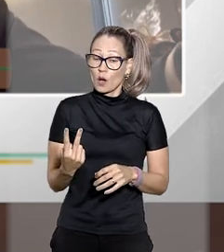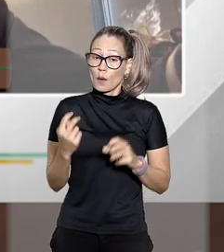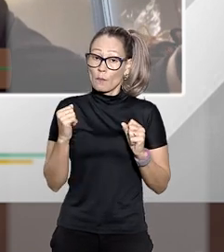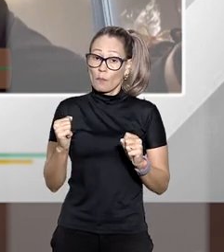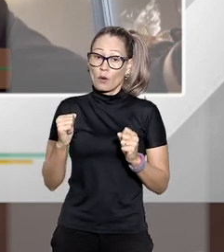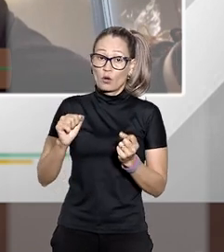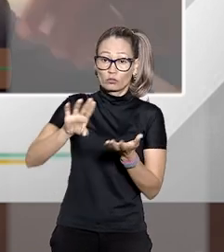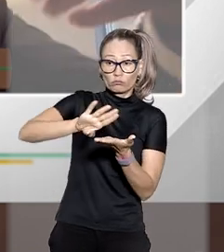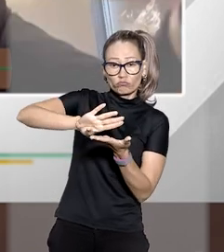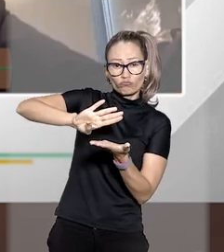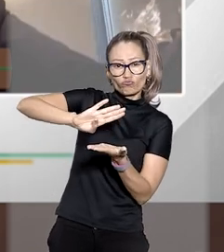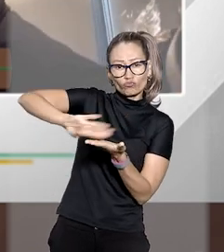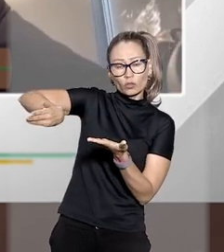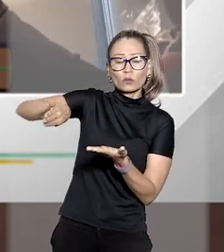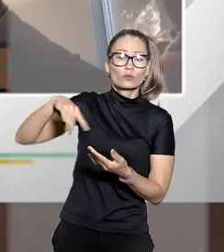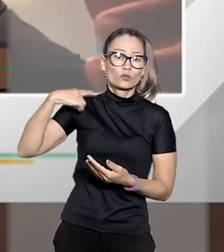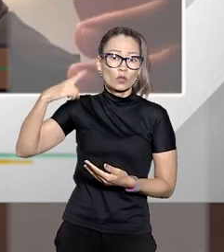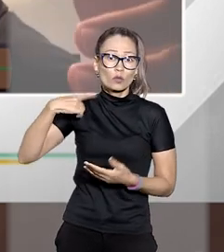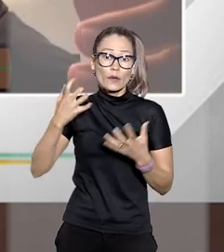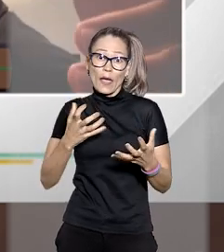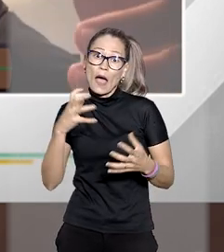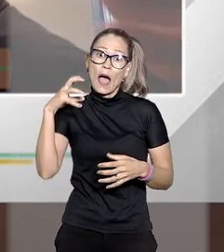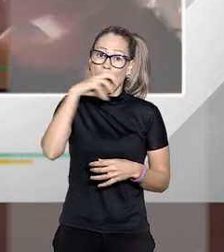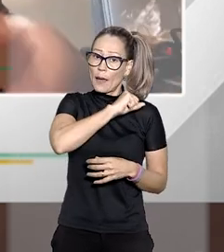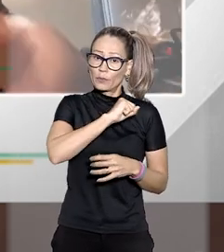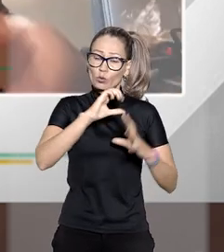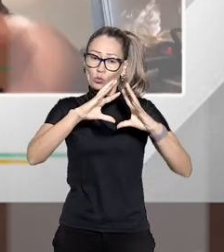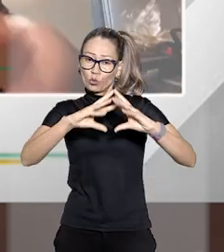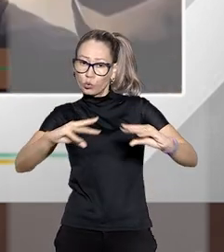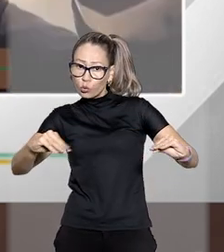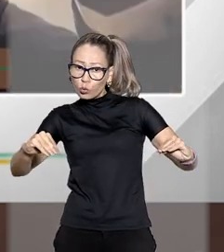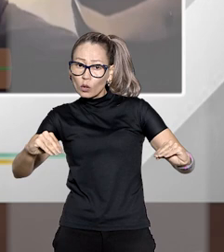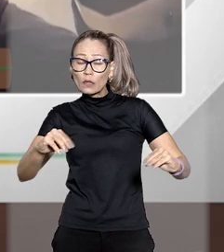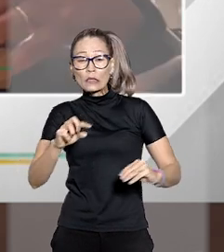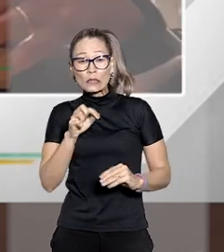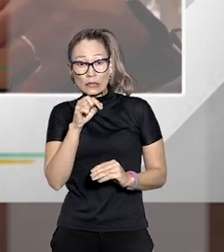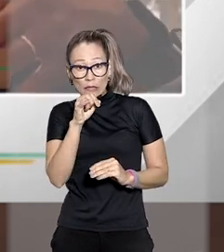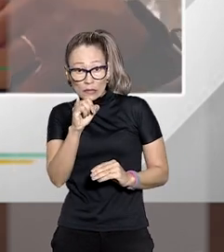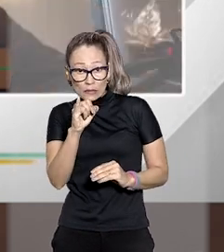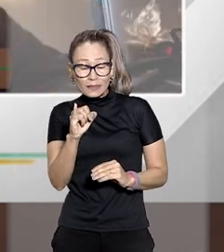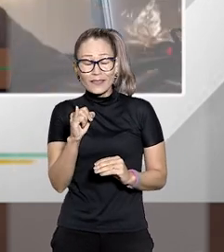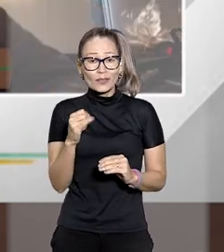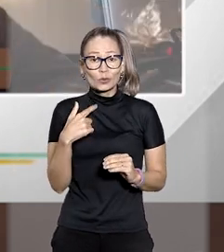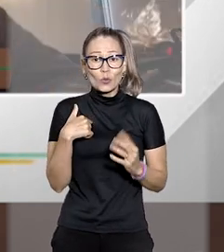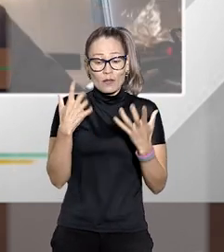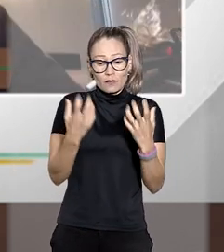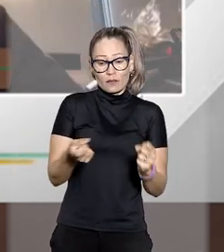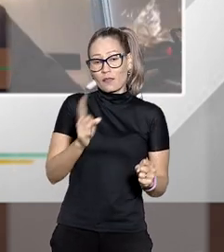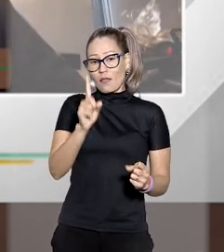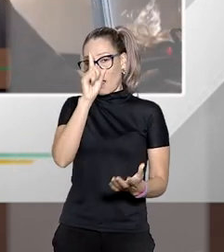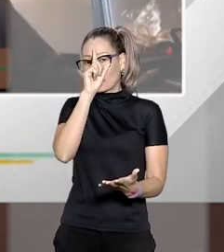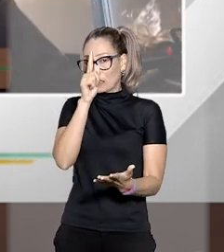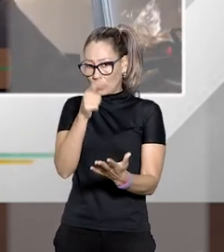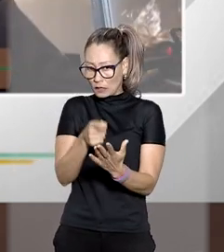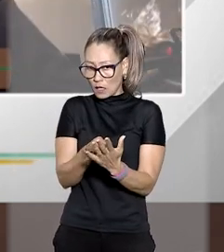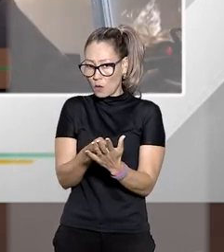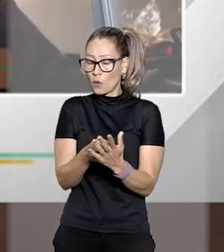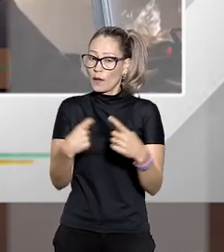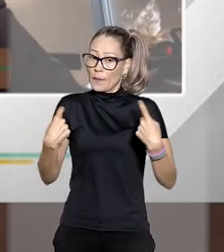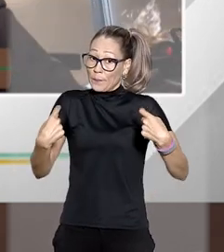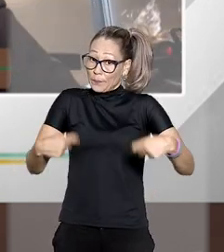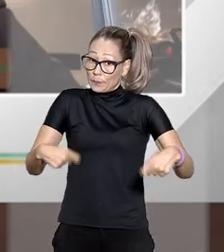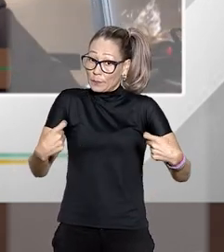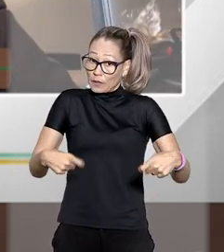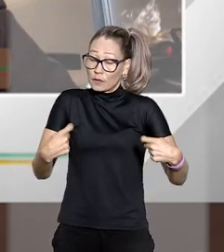dispensar o advogado porque você quer aquela solução rápida se a parte ainda assim se insurgir contra a decisão ela